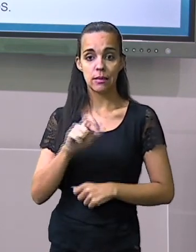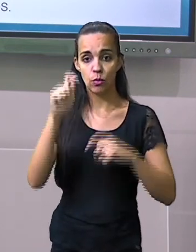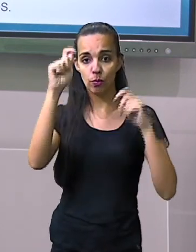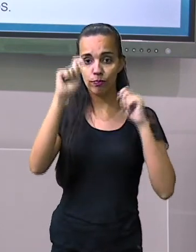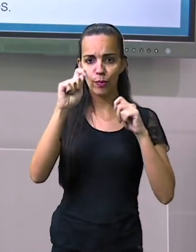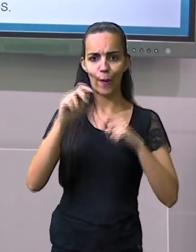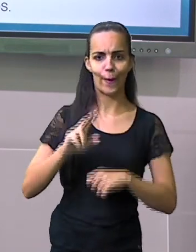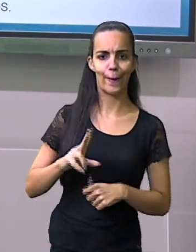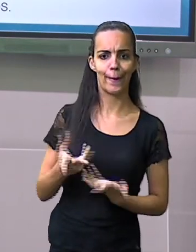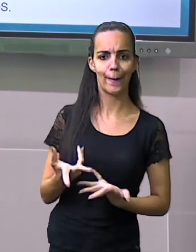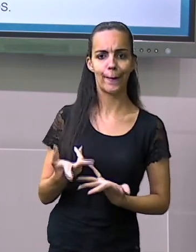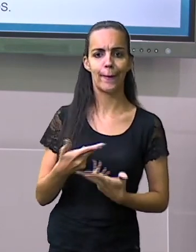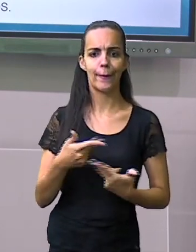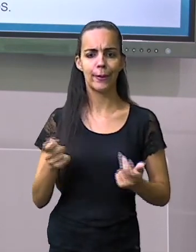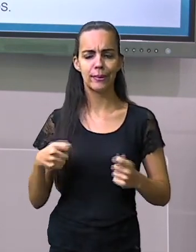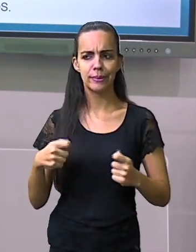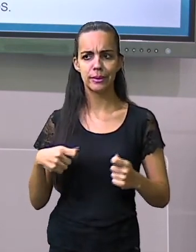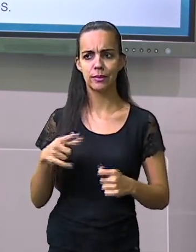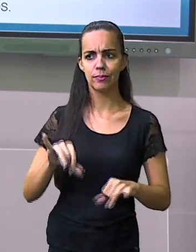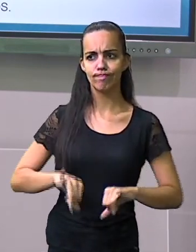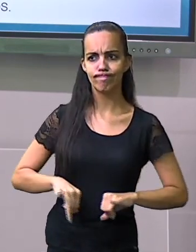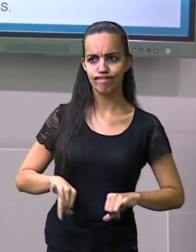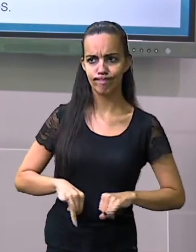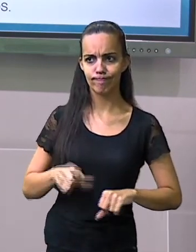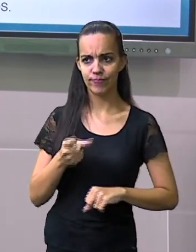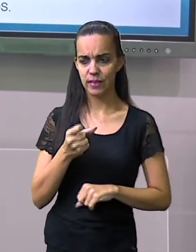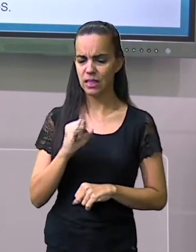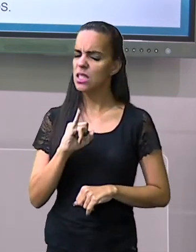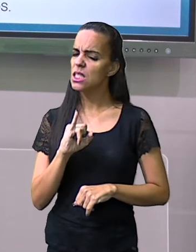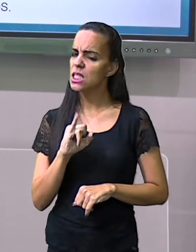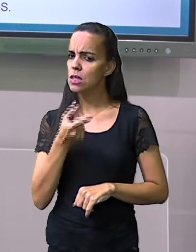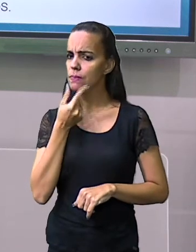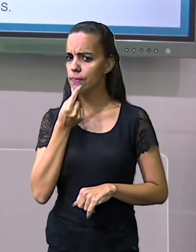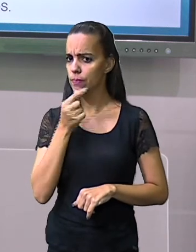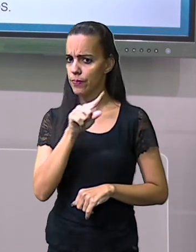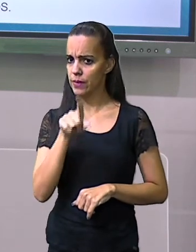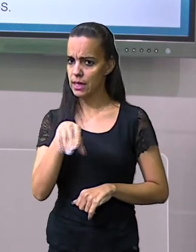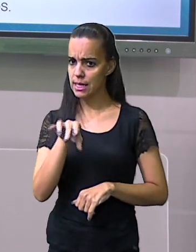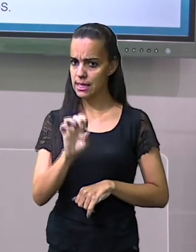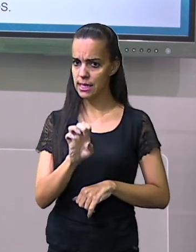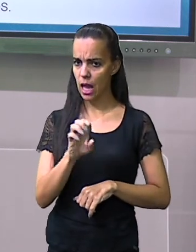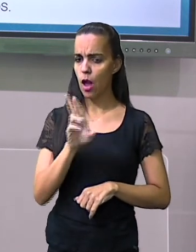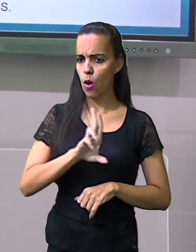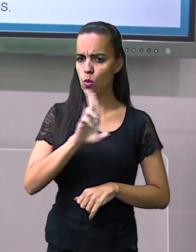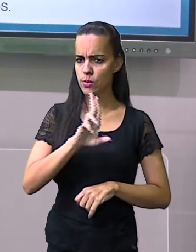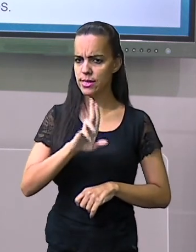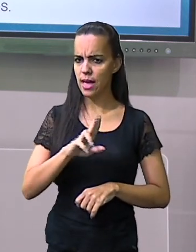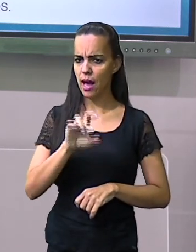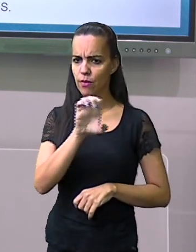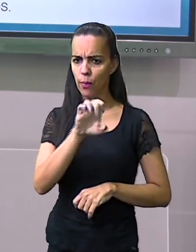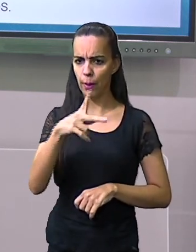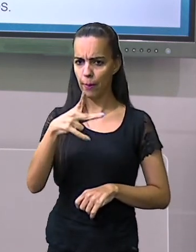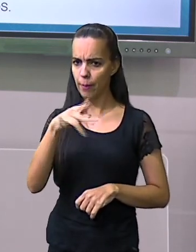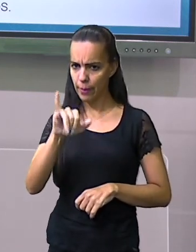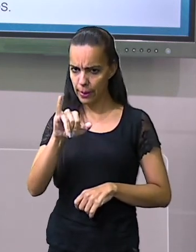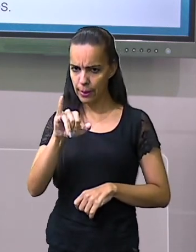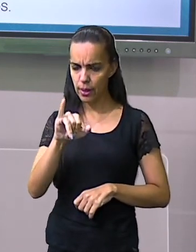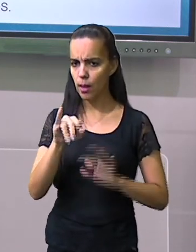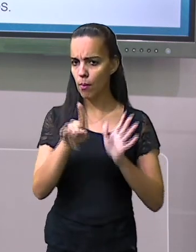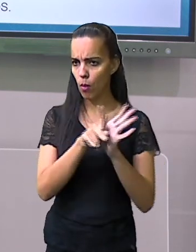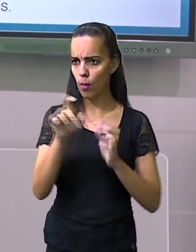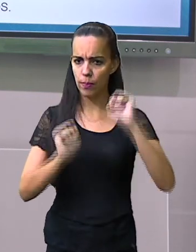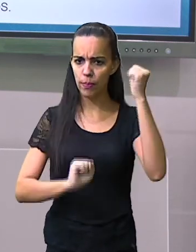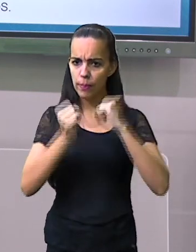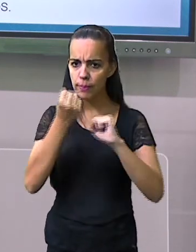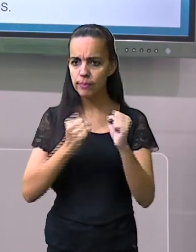Agora, só uma observação aqui. Será que o Zé tava com os EPIs necessários? Que é o equipamento, né,